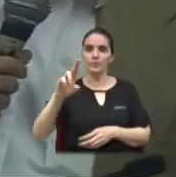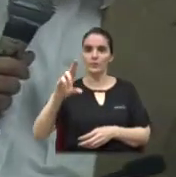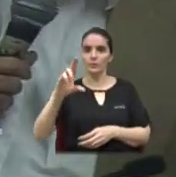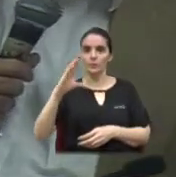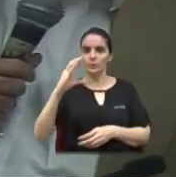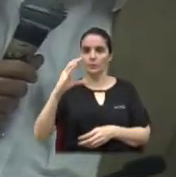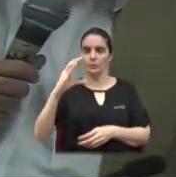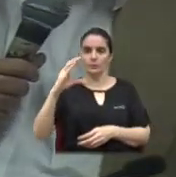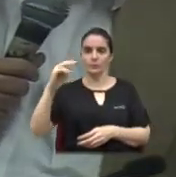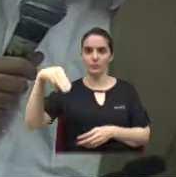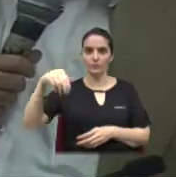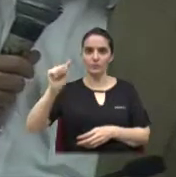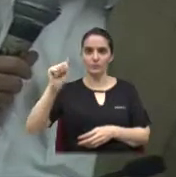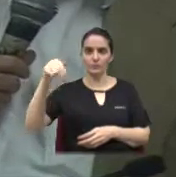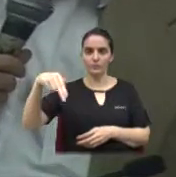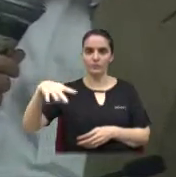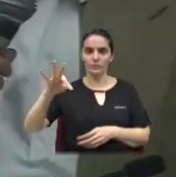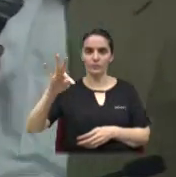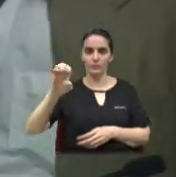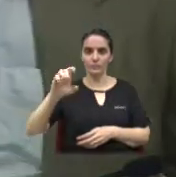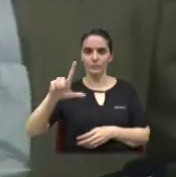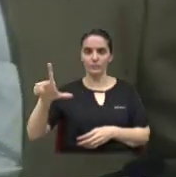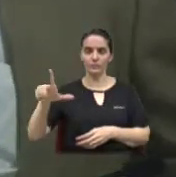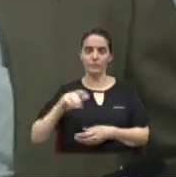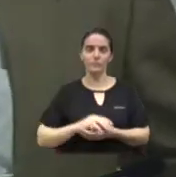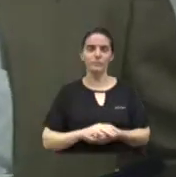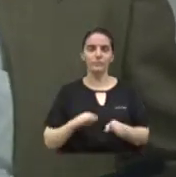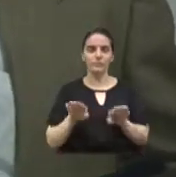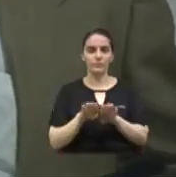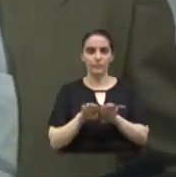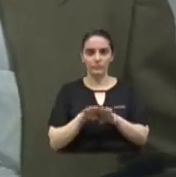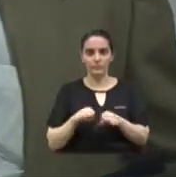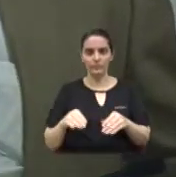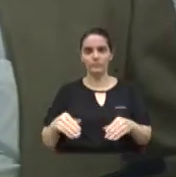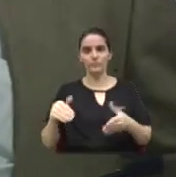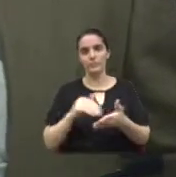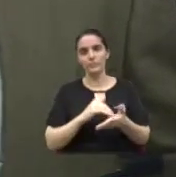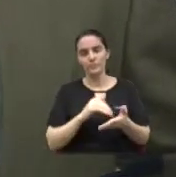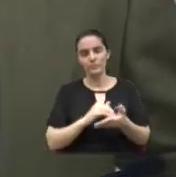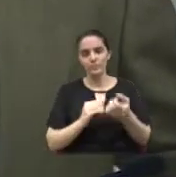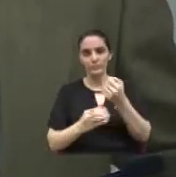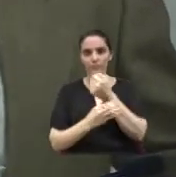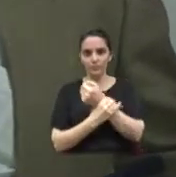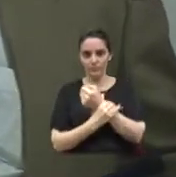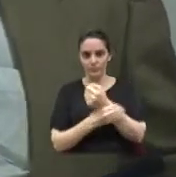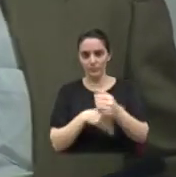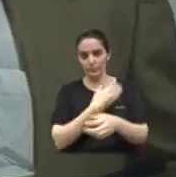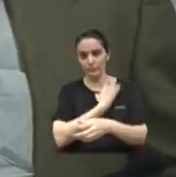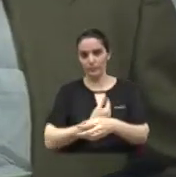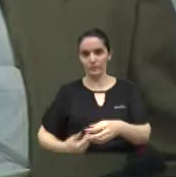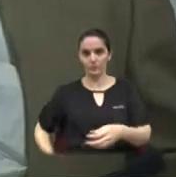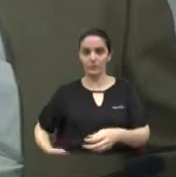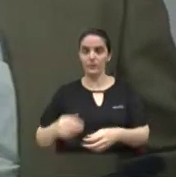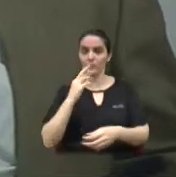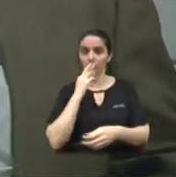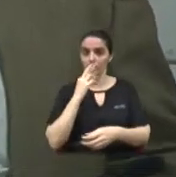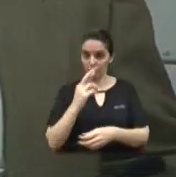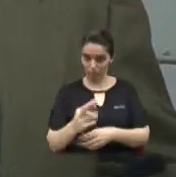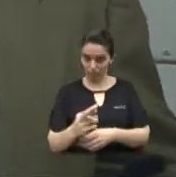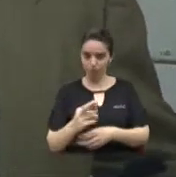também um ofício desse vereador à Secretaria de Segurança Pública, qual mandou resposta,